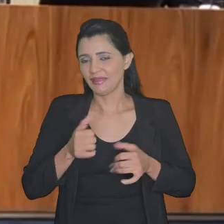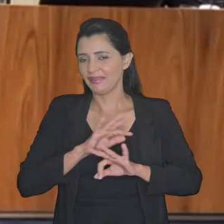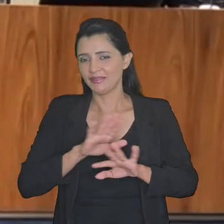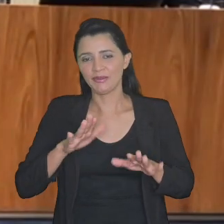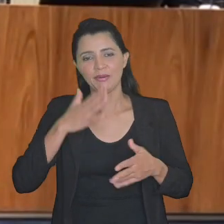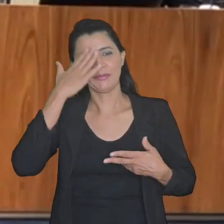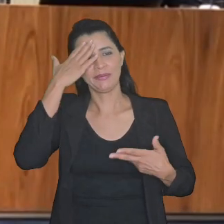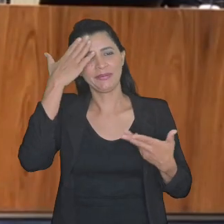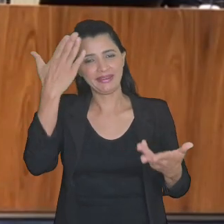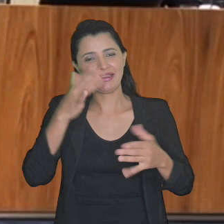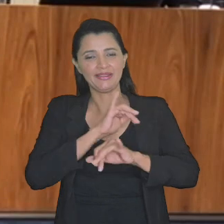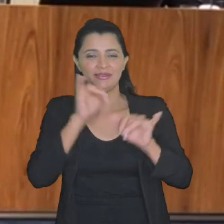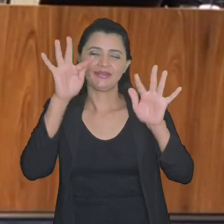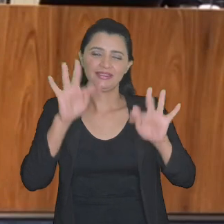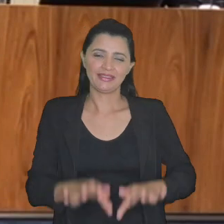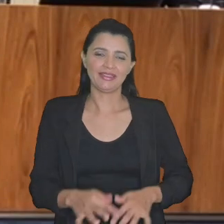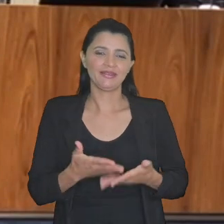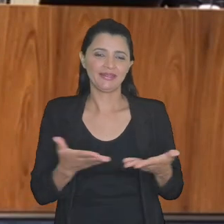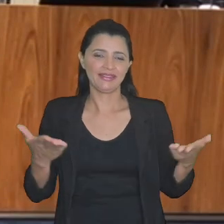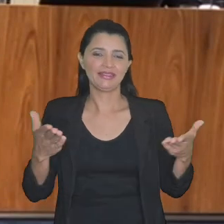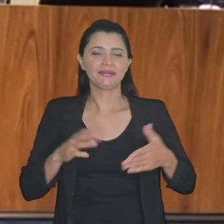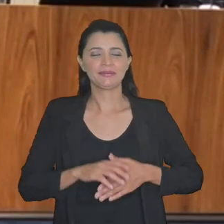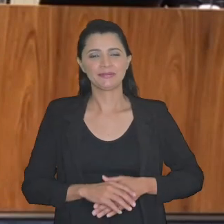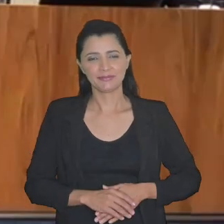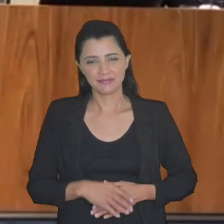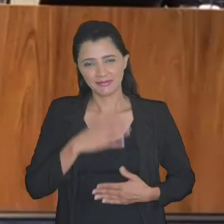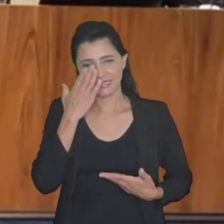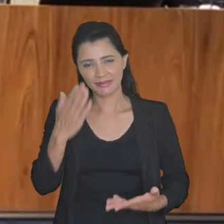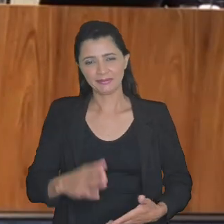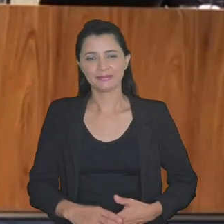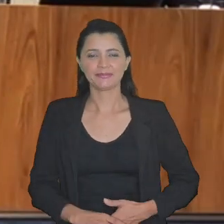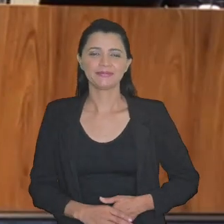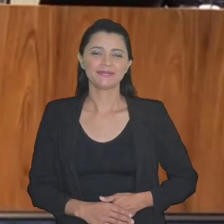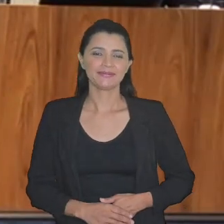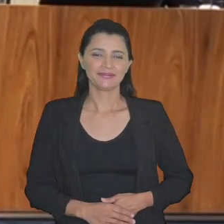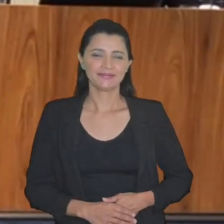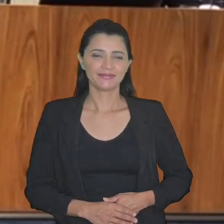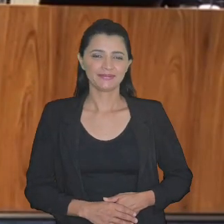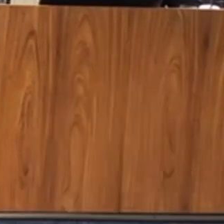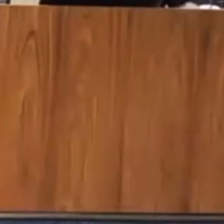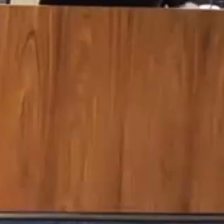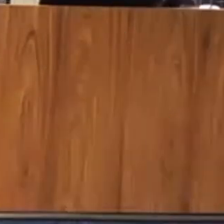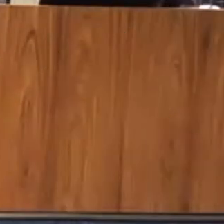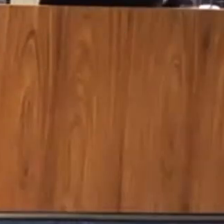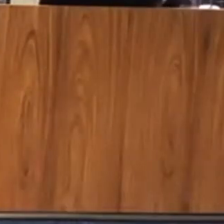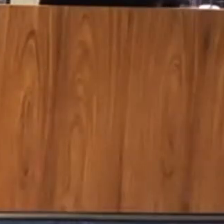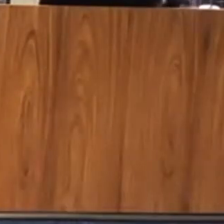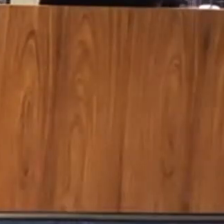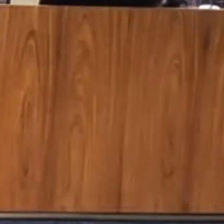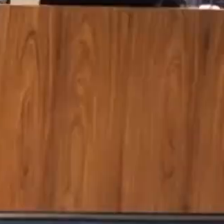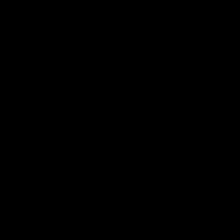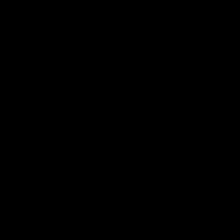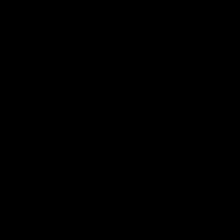mas é isso muito obrigado e declaro então encerrado essa sessão muito obrigado obrigado